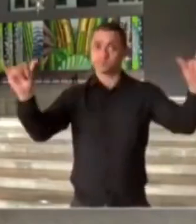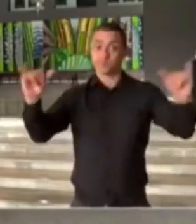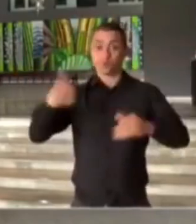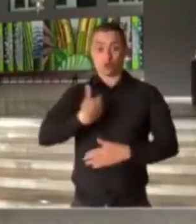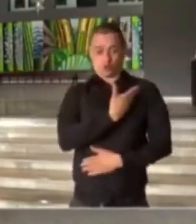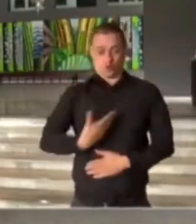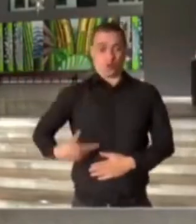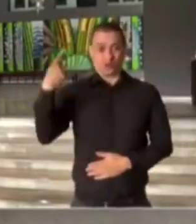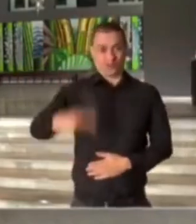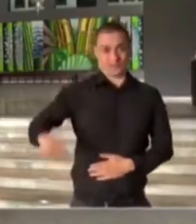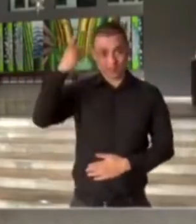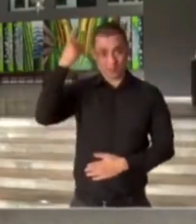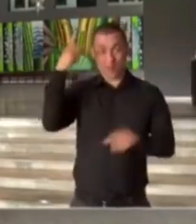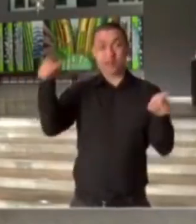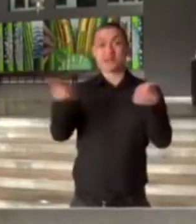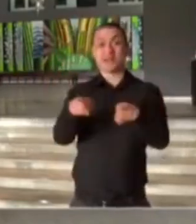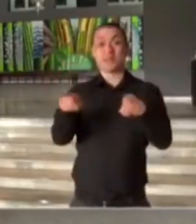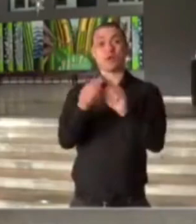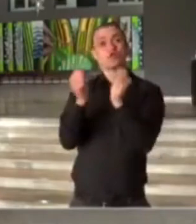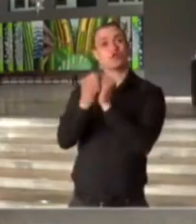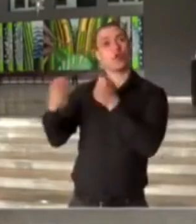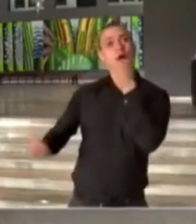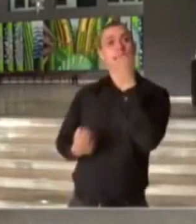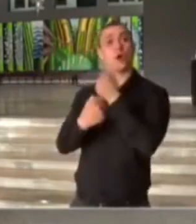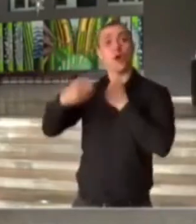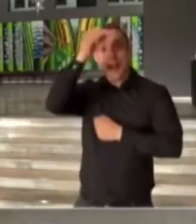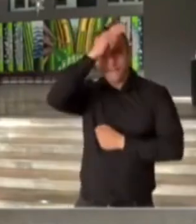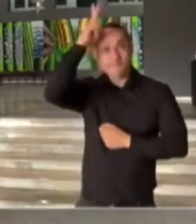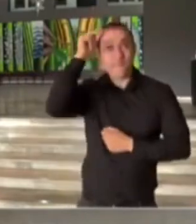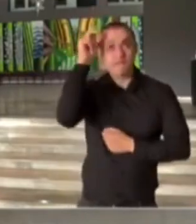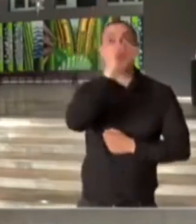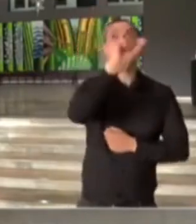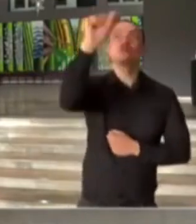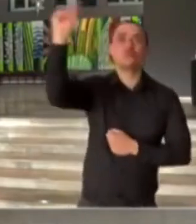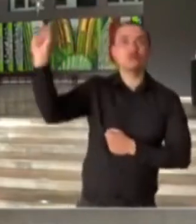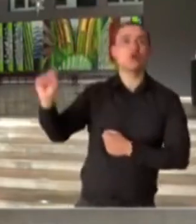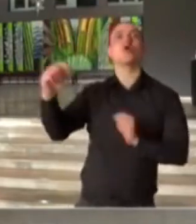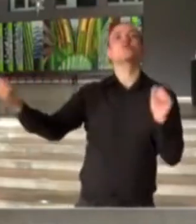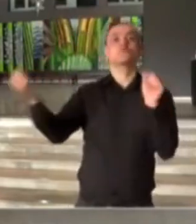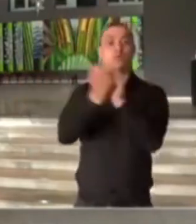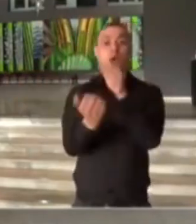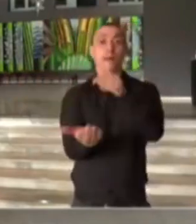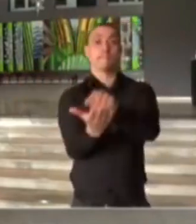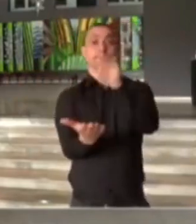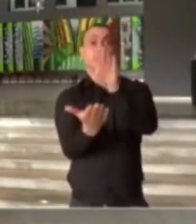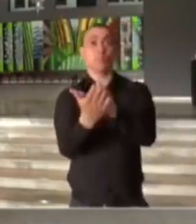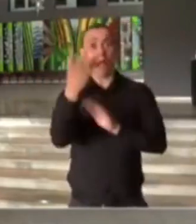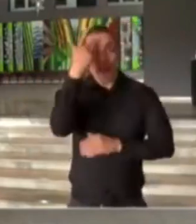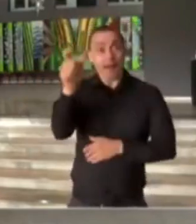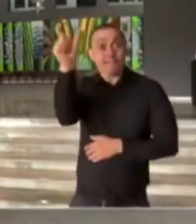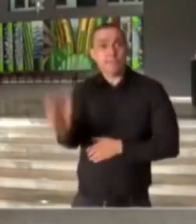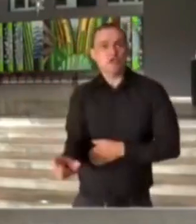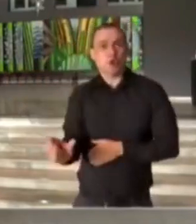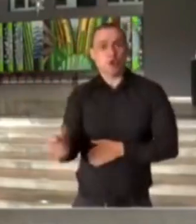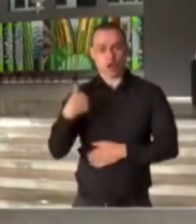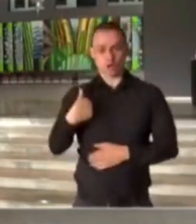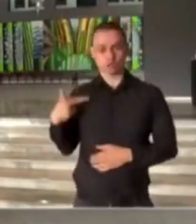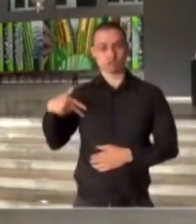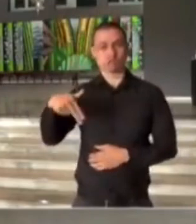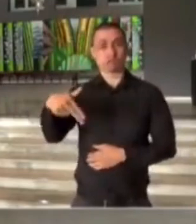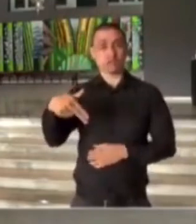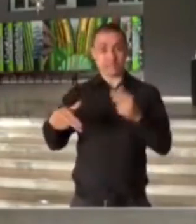Governo do Estado de São Paulo, com o apoio das prefeituras municipais, estabelece uma multa para pessoas físicas,